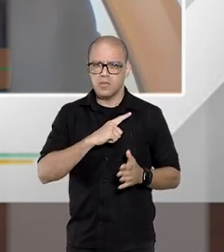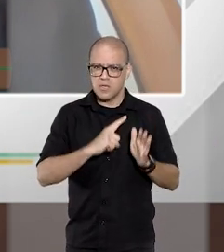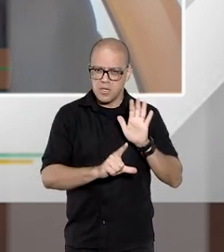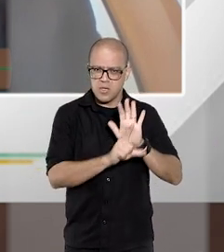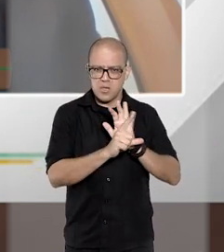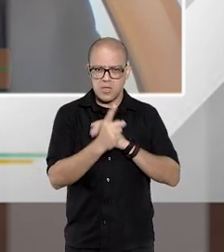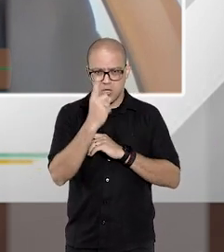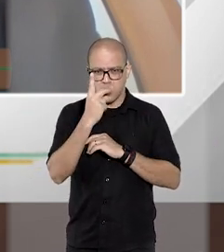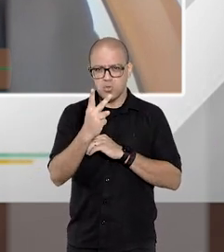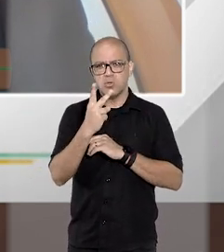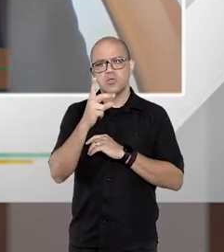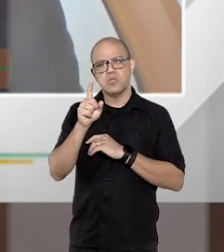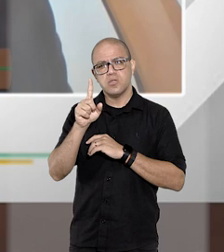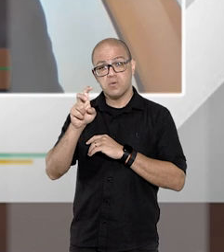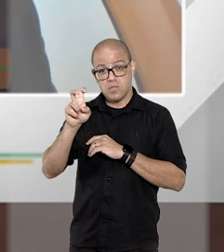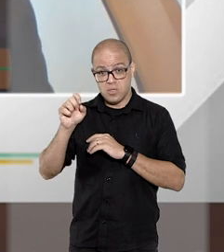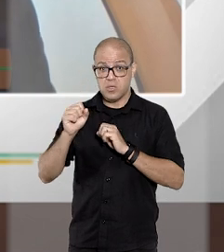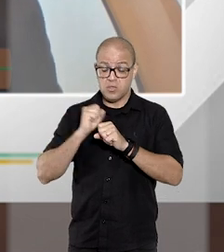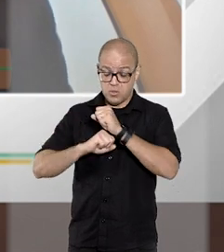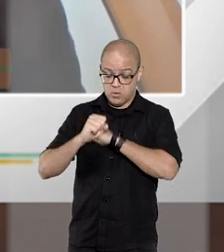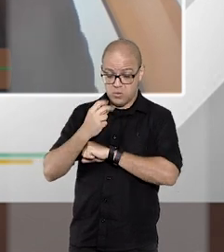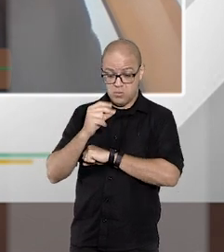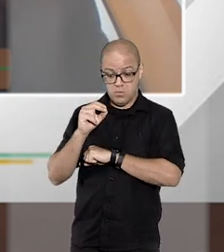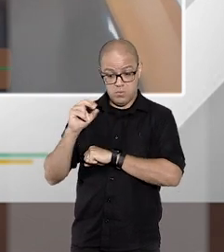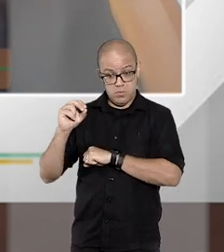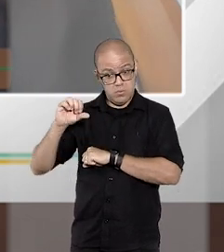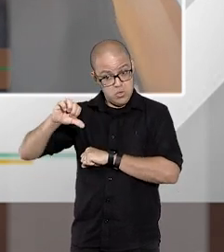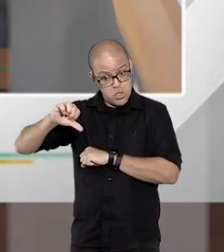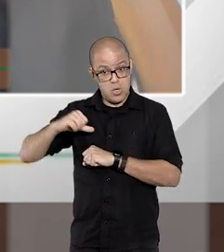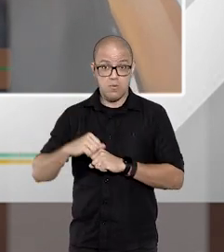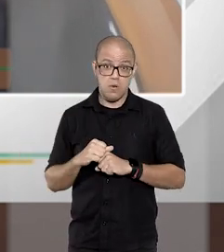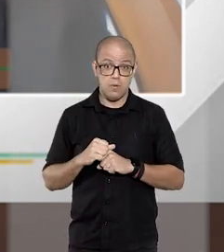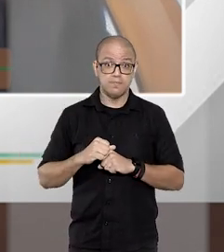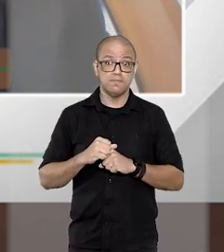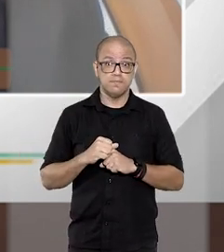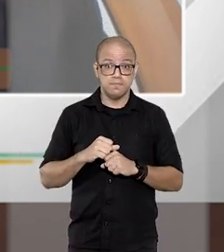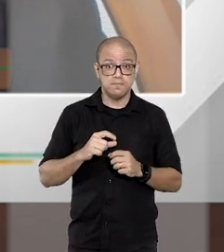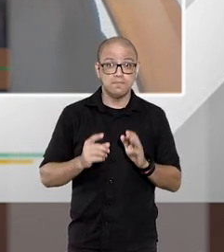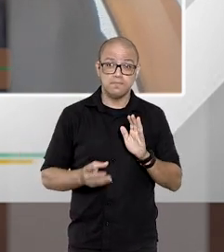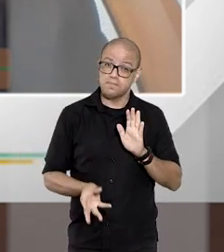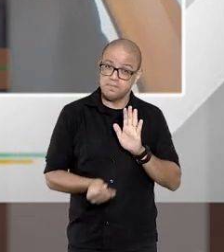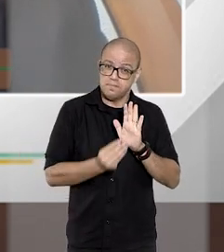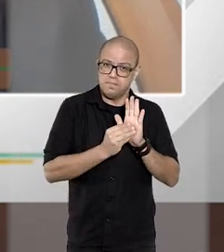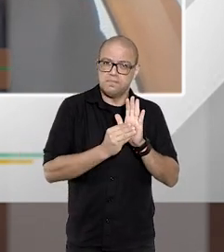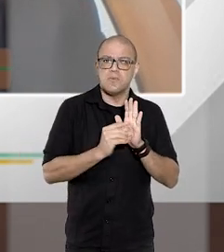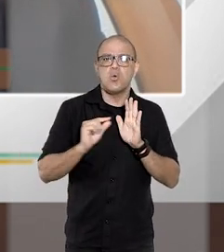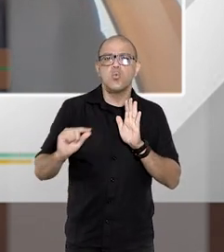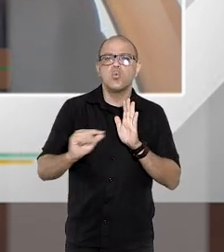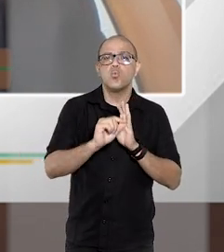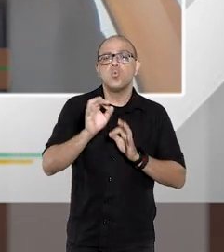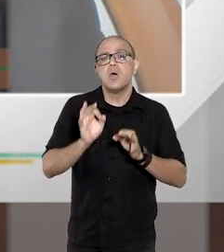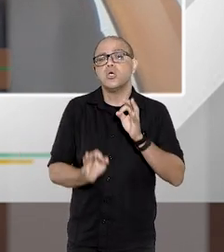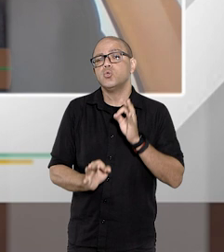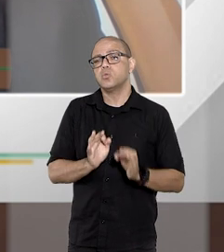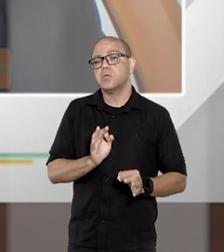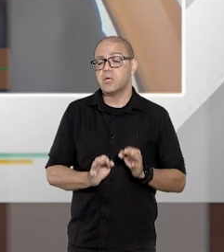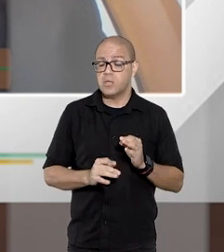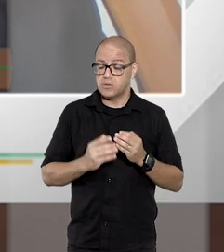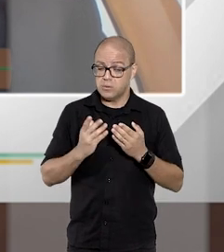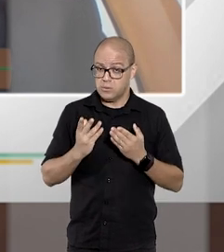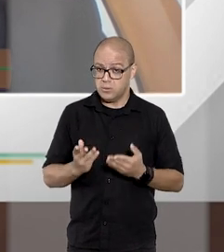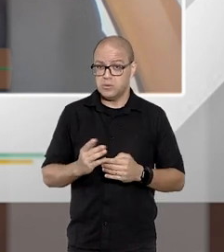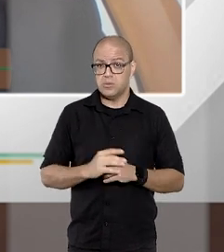previstos na lei 12.153, 2009, ela estabeleceu como as causas que seriam julgadas